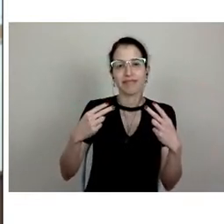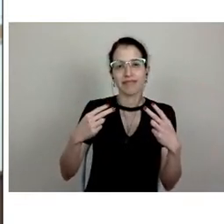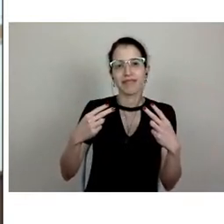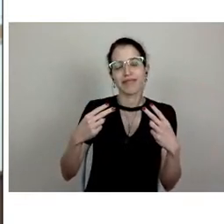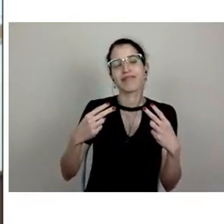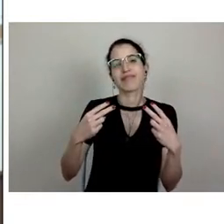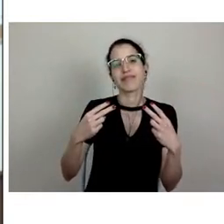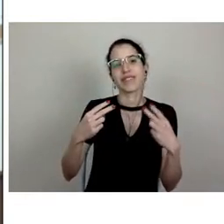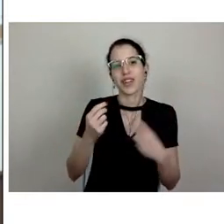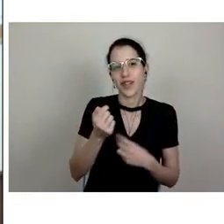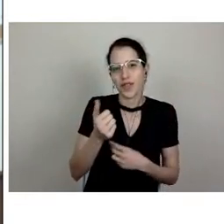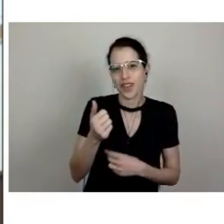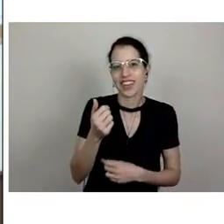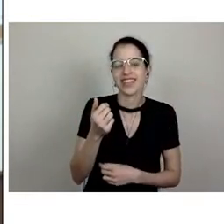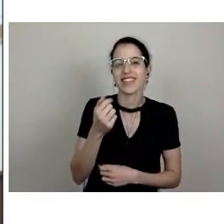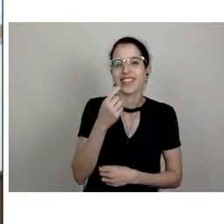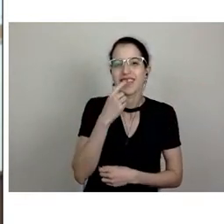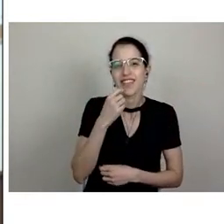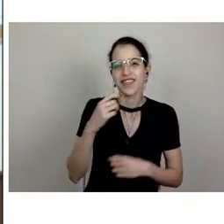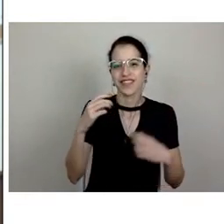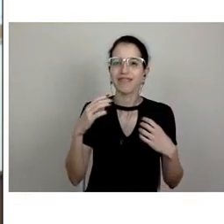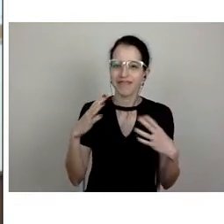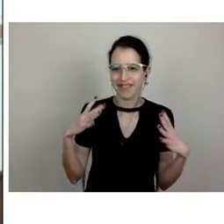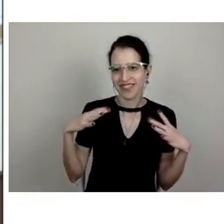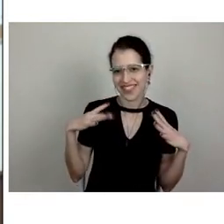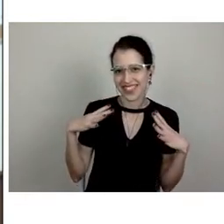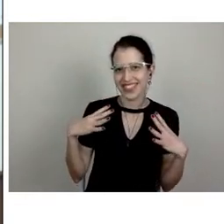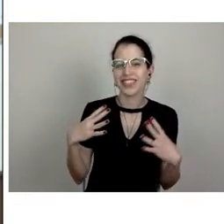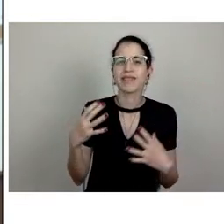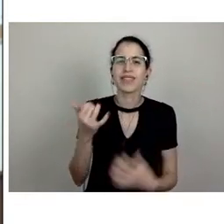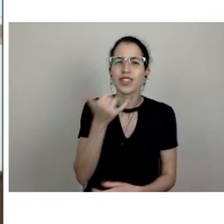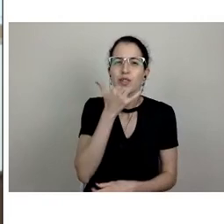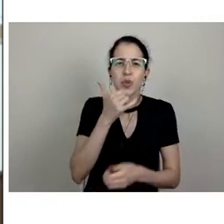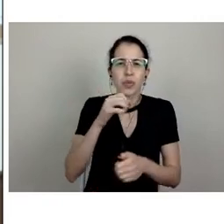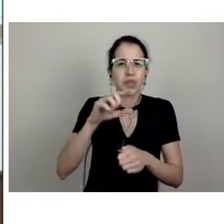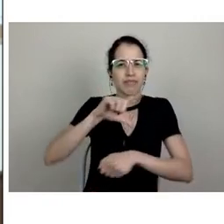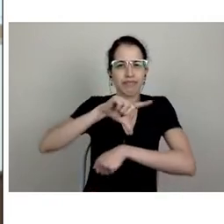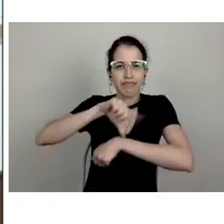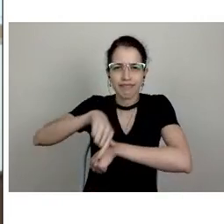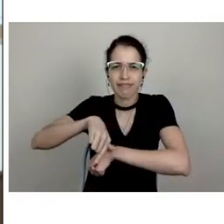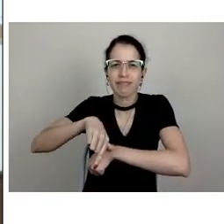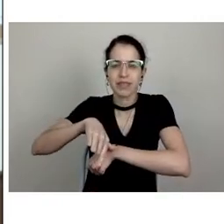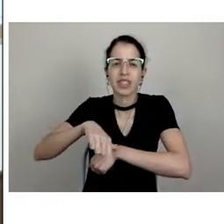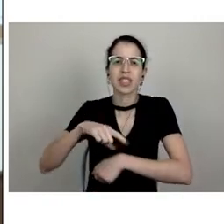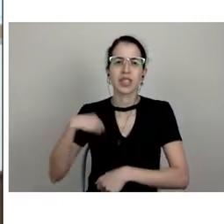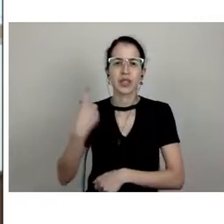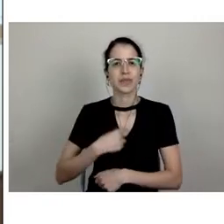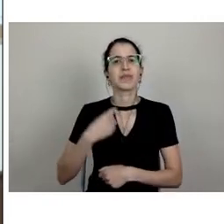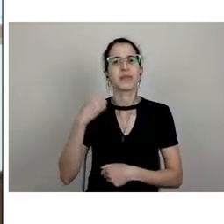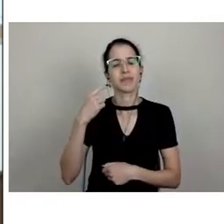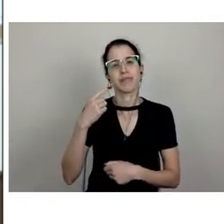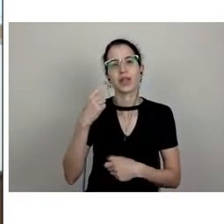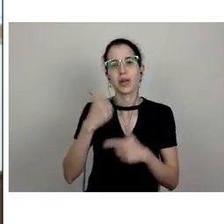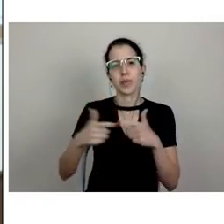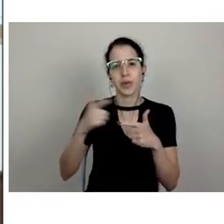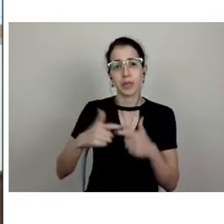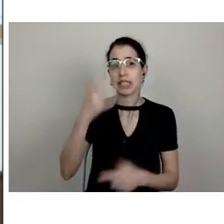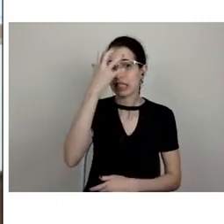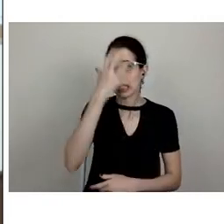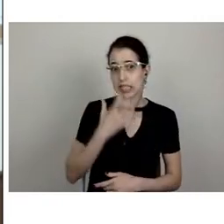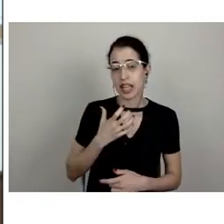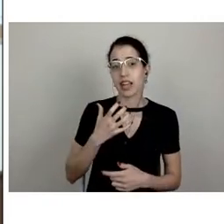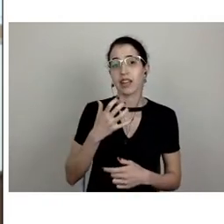de feriado. Pedimos desde já desculpas por esse atraso. Nós tivemos problemas sérios de conexão com